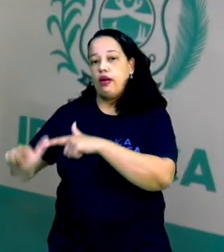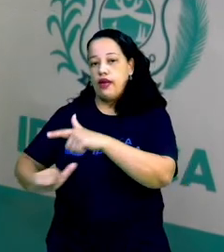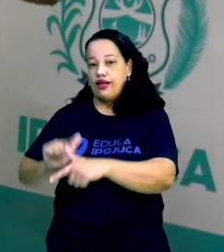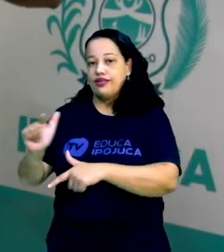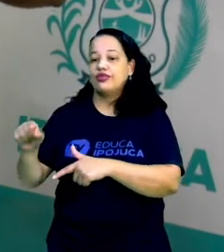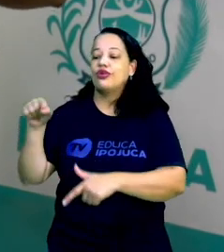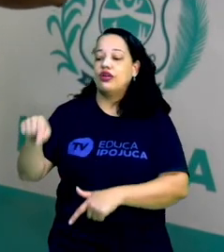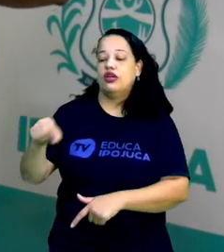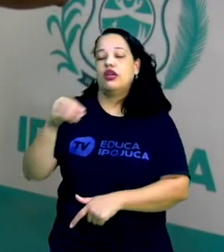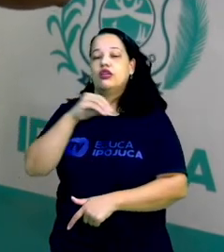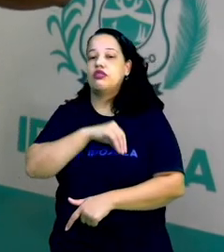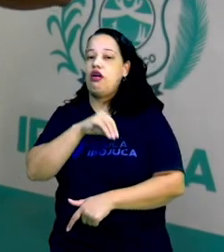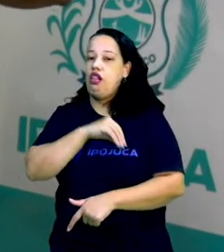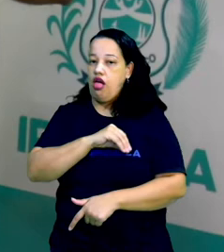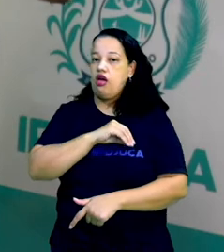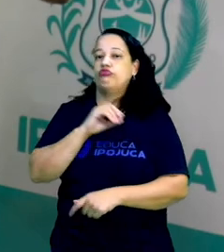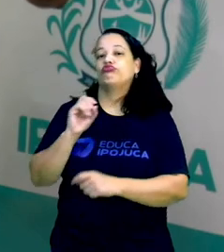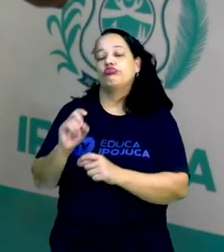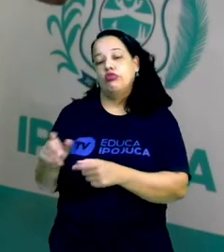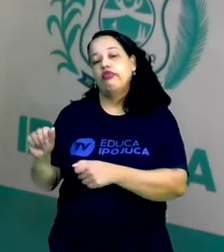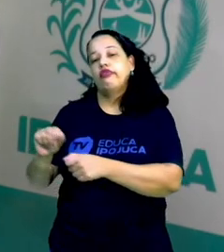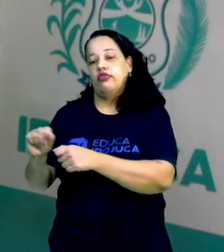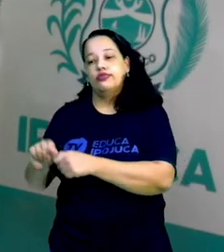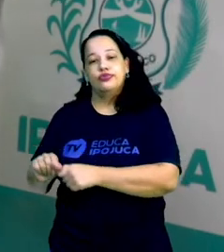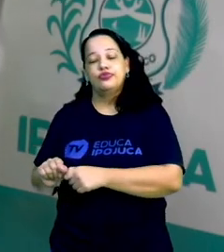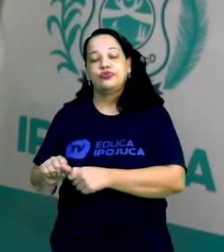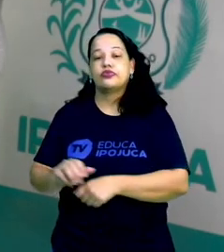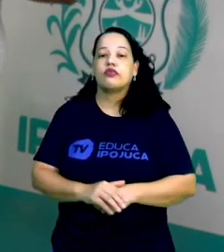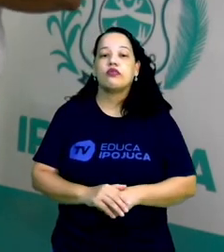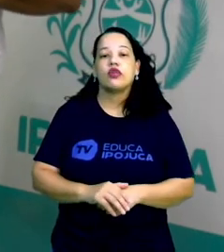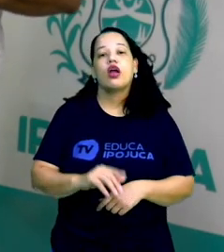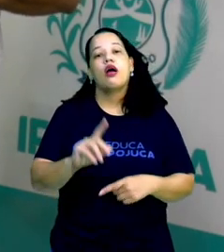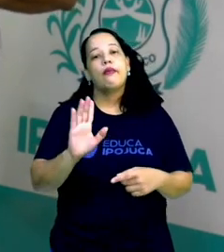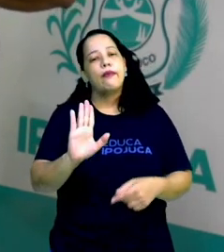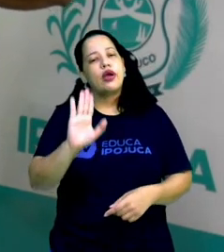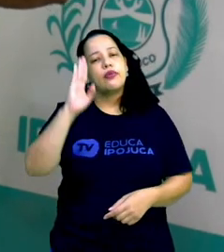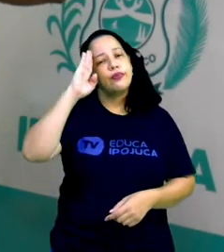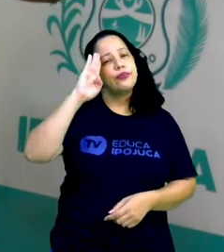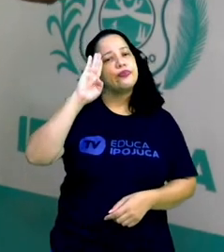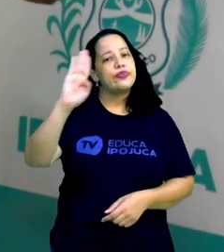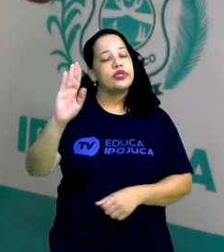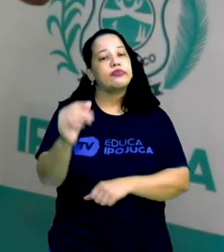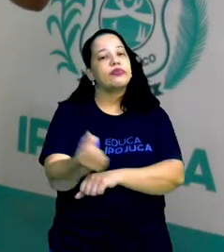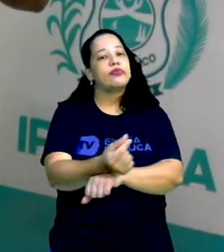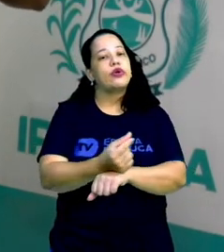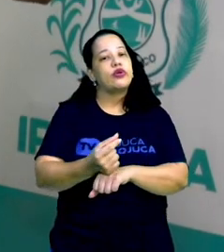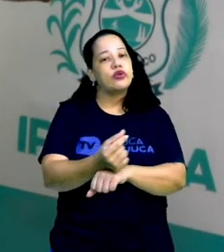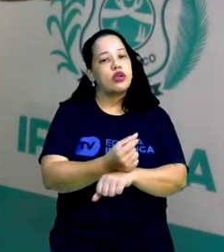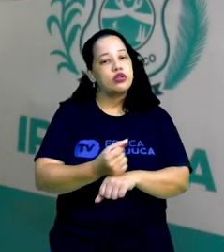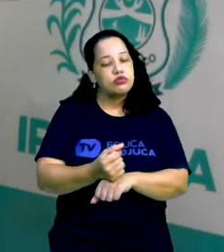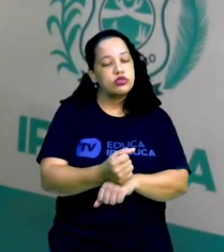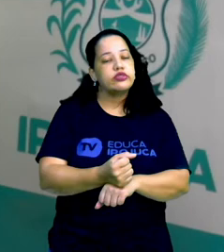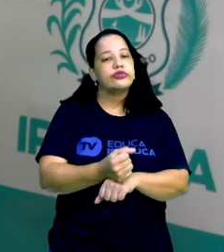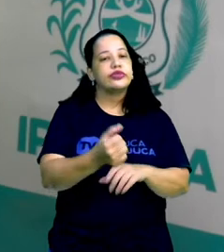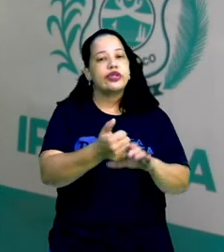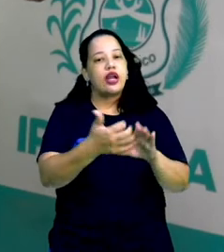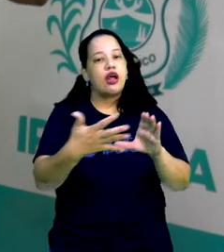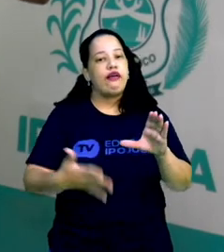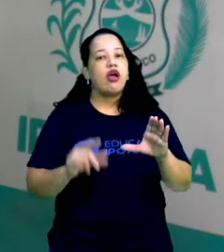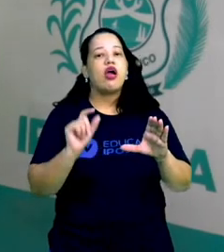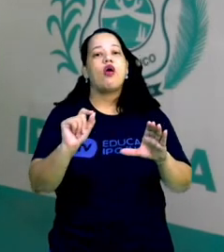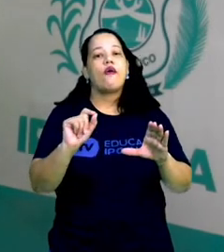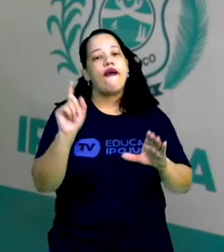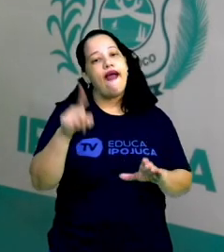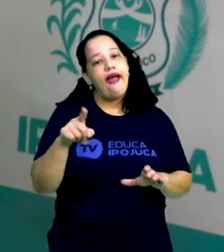salário por aquilo que ele produz. E a principal característica do capitalismo, que é o lucro. Não